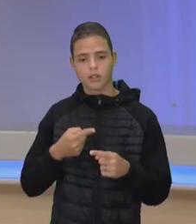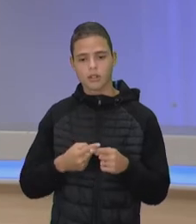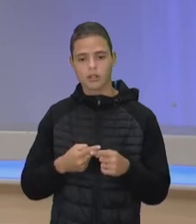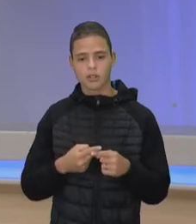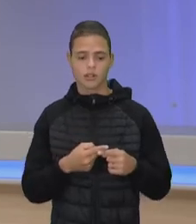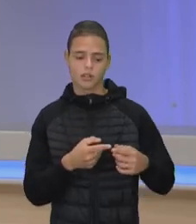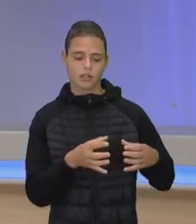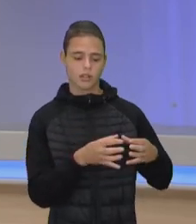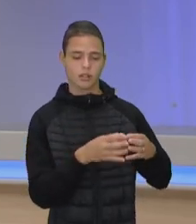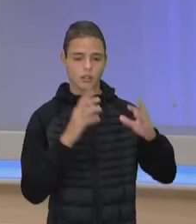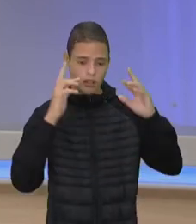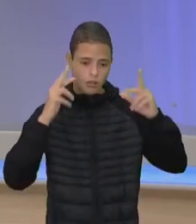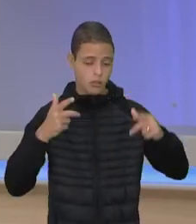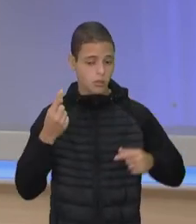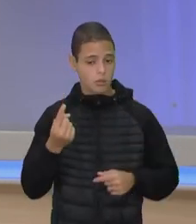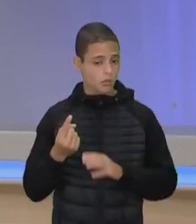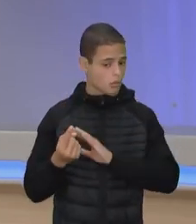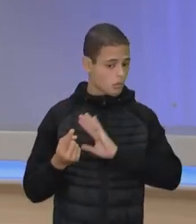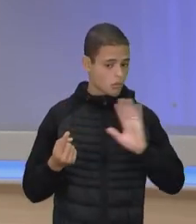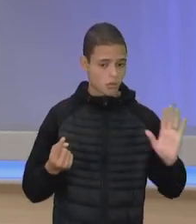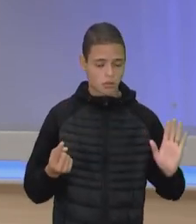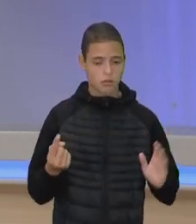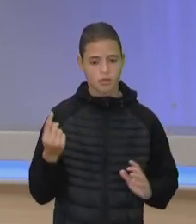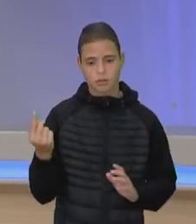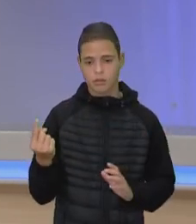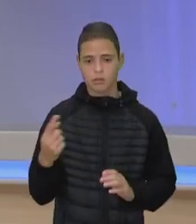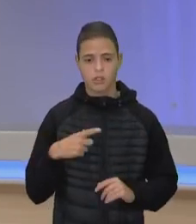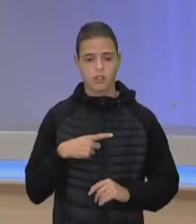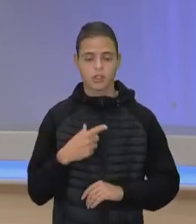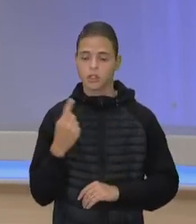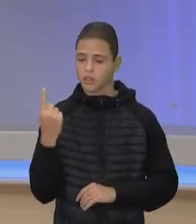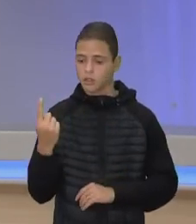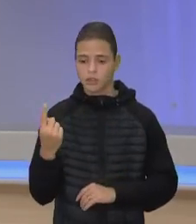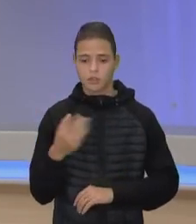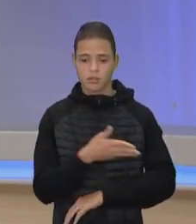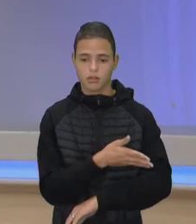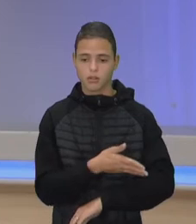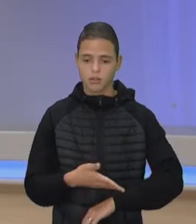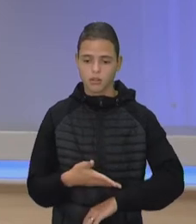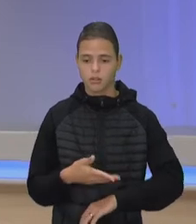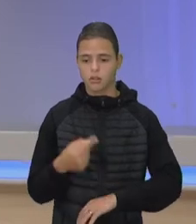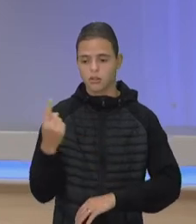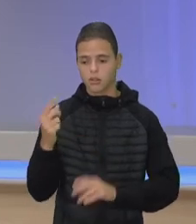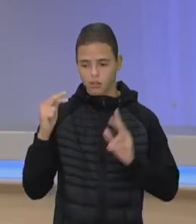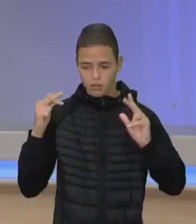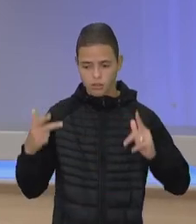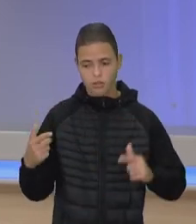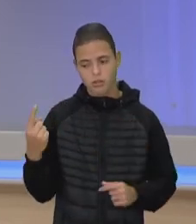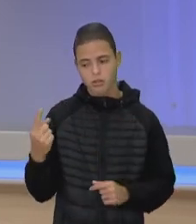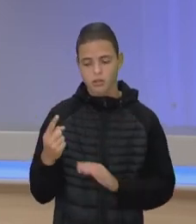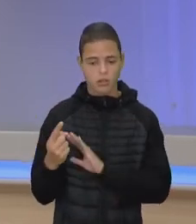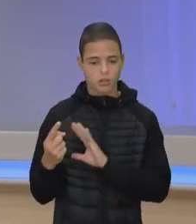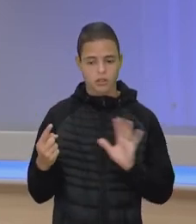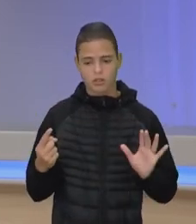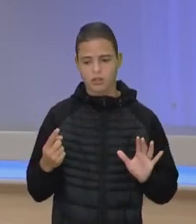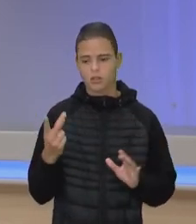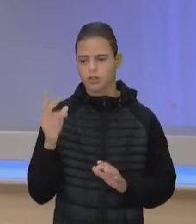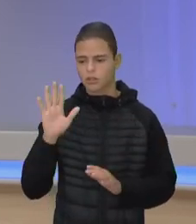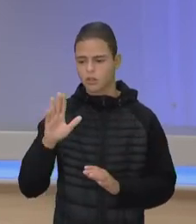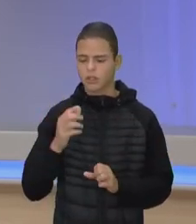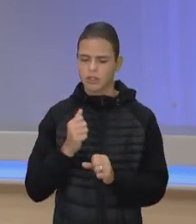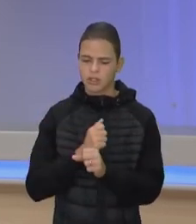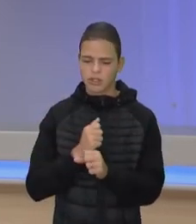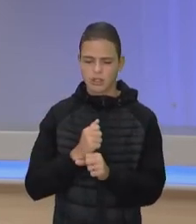só, né? Só existe uma raça humana e não raças, né? Mas, durante muito tempo,